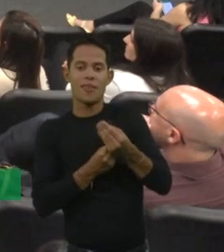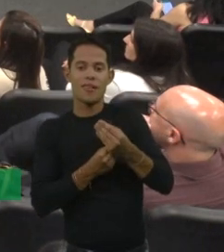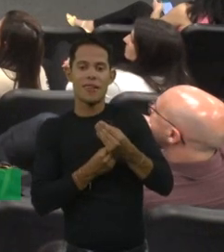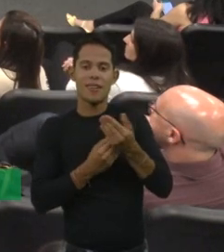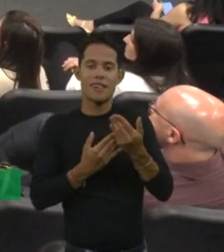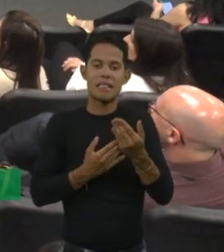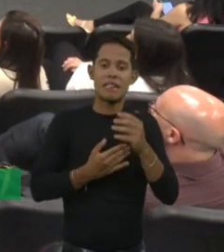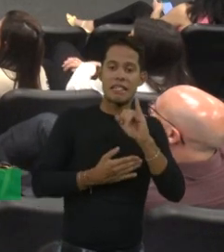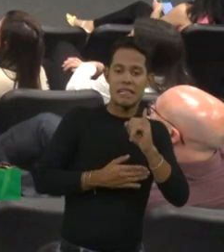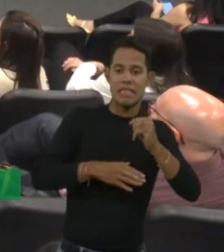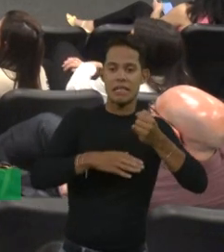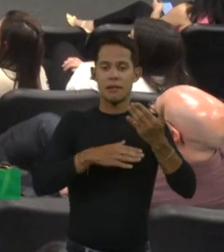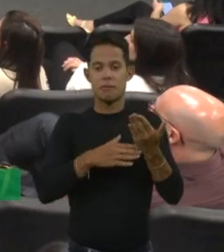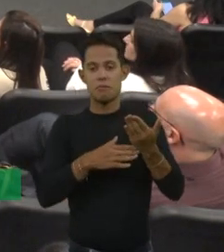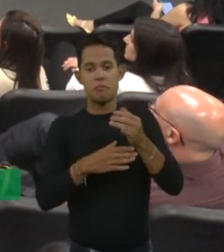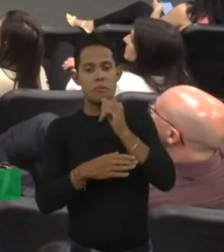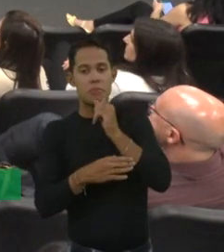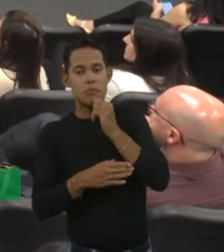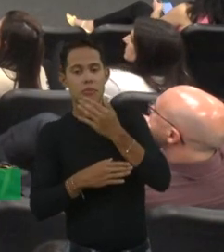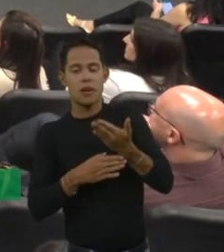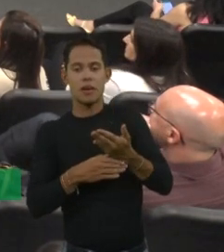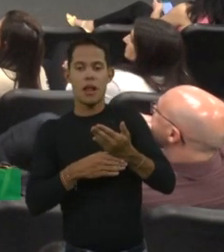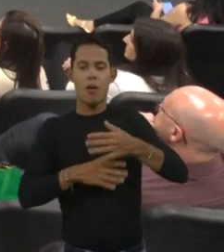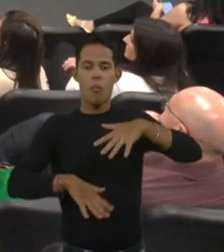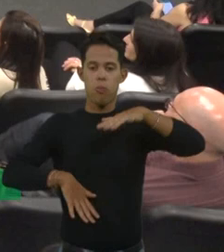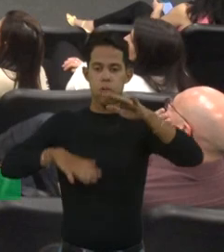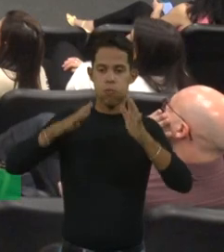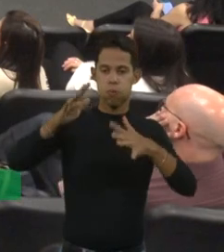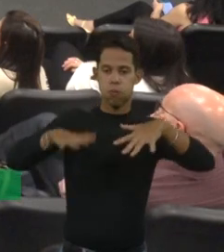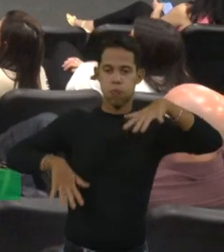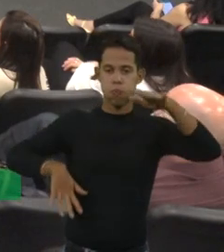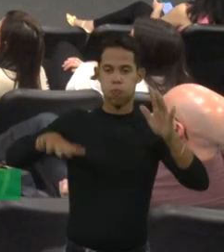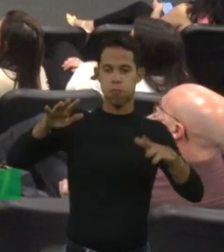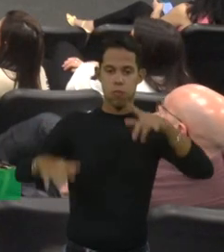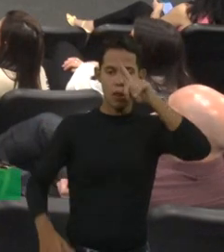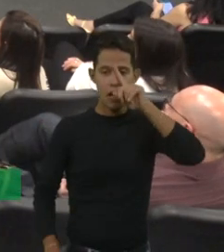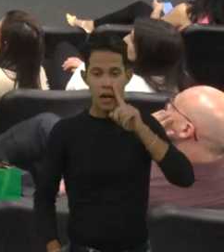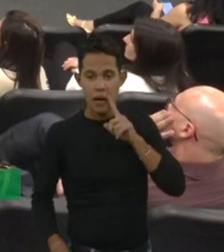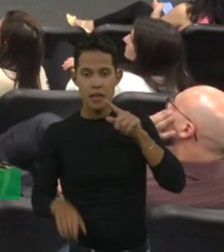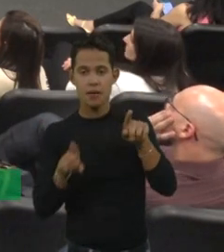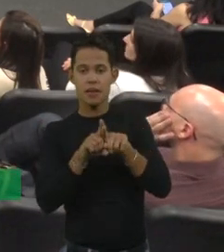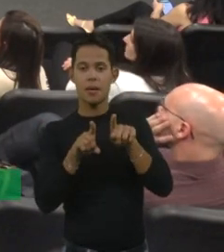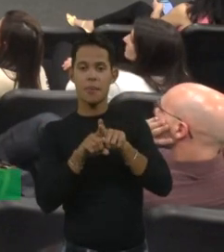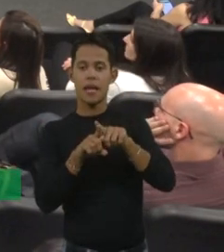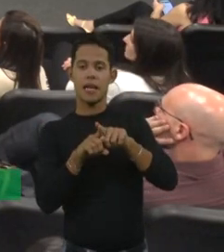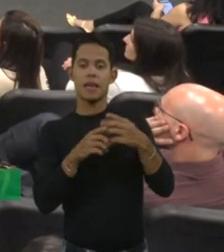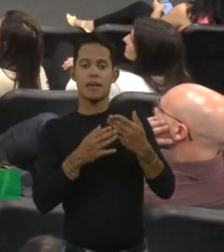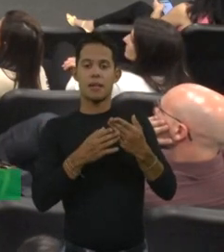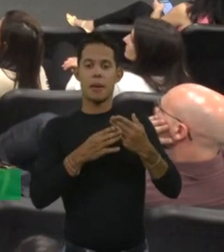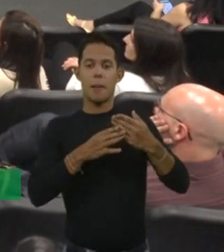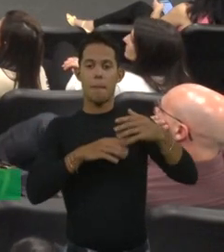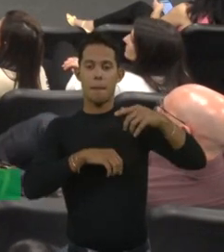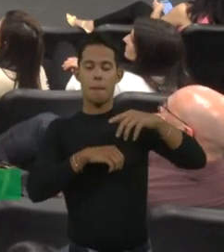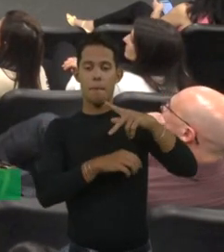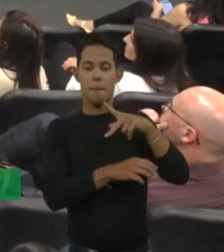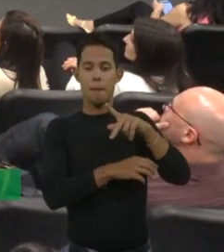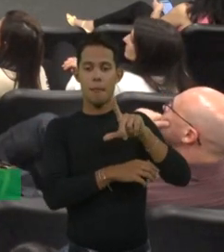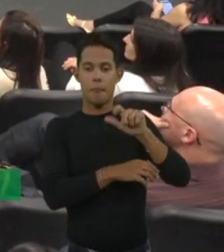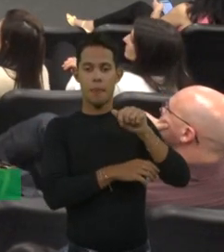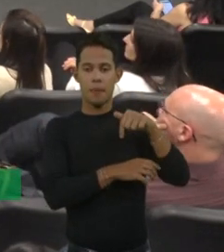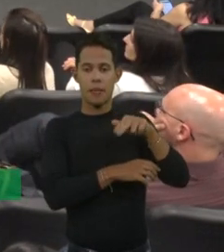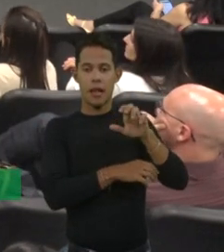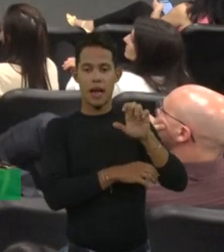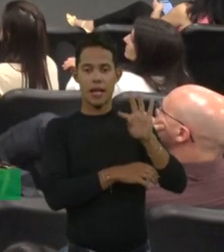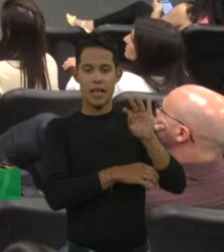da hemofilia, ela atinge essa via que o exame TTPA é alterado, tanto a hemofilia A quanto a B, ele vem alargado.